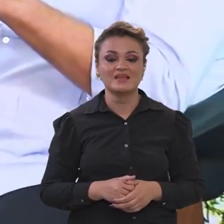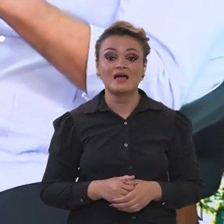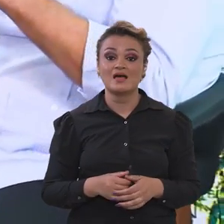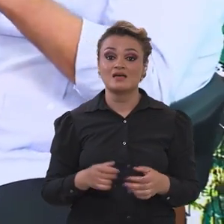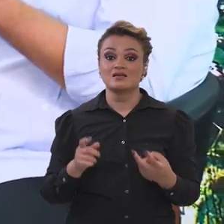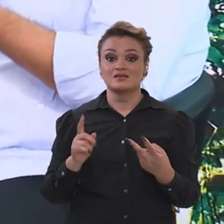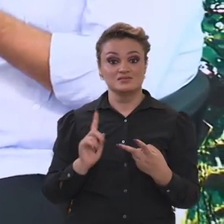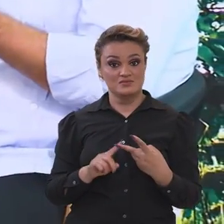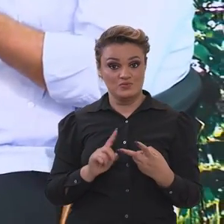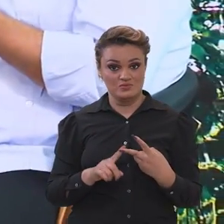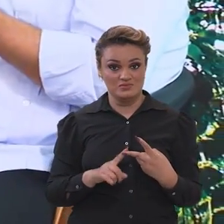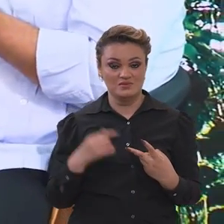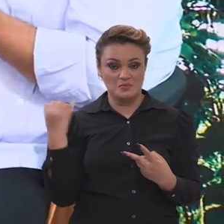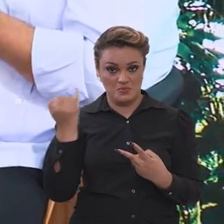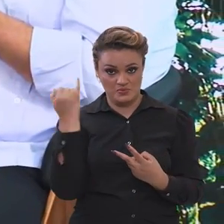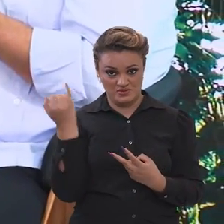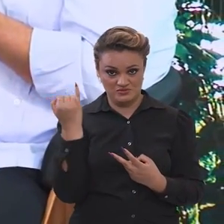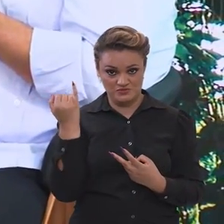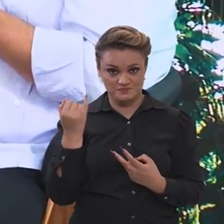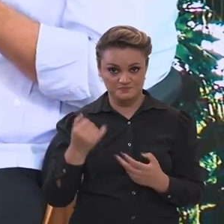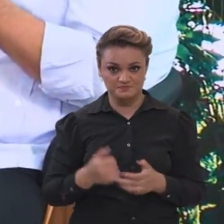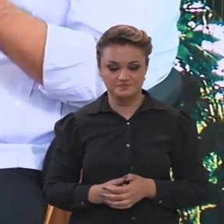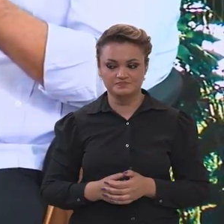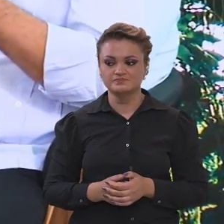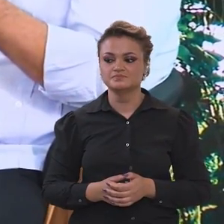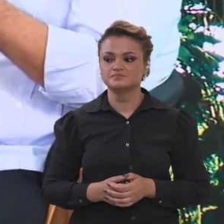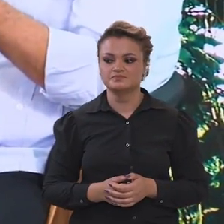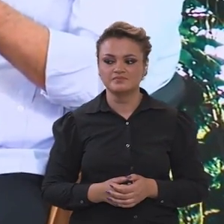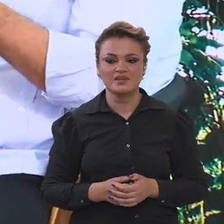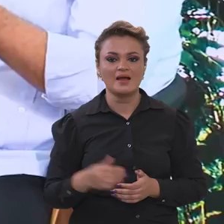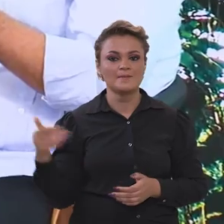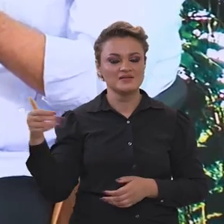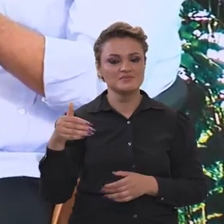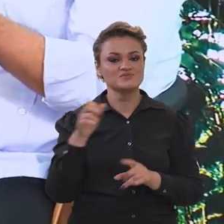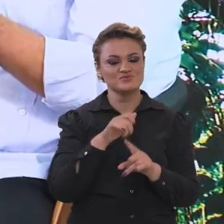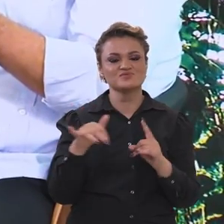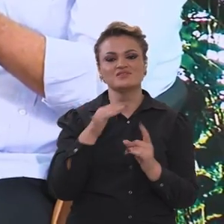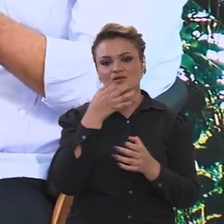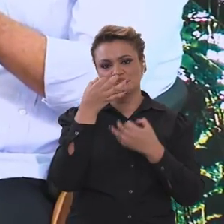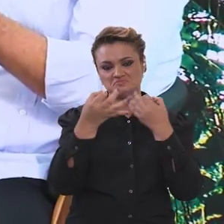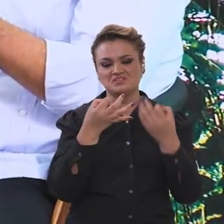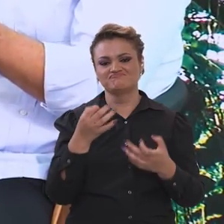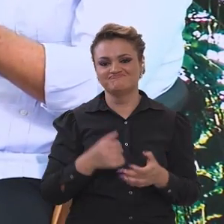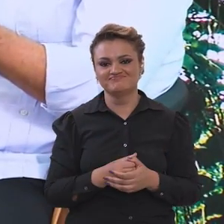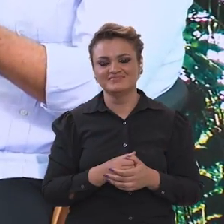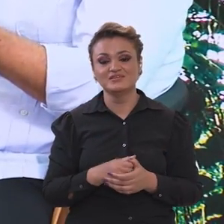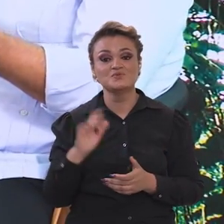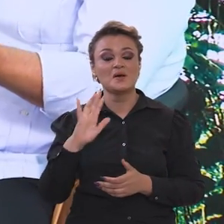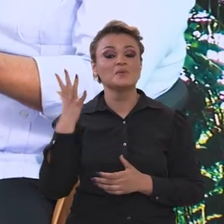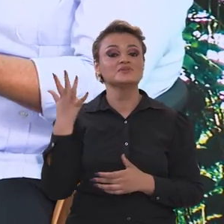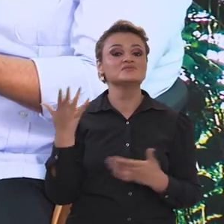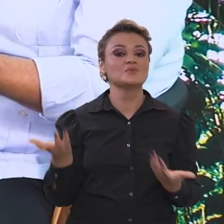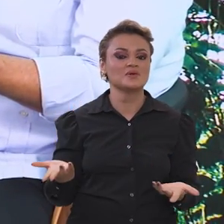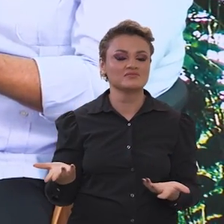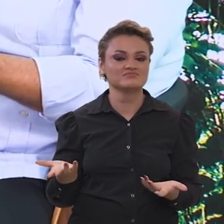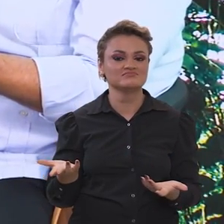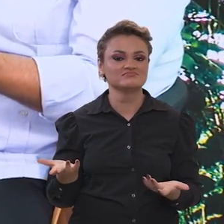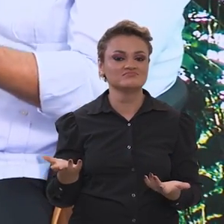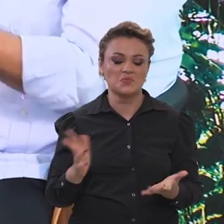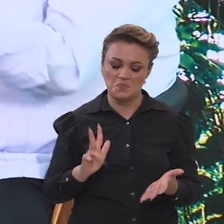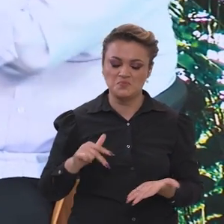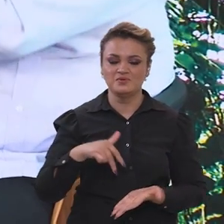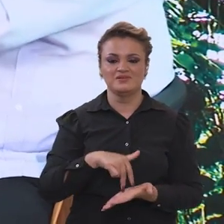A segunda grande coisa é a participação social. É isso ter acontecido